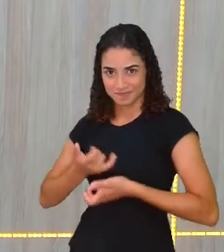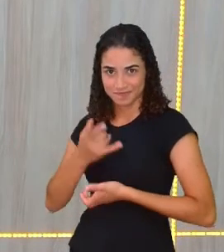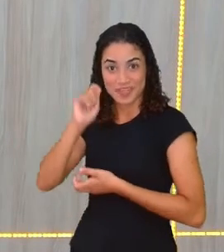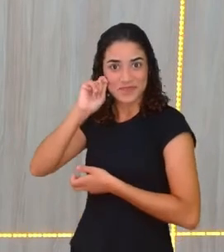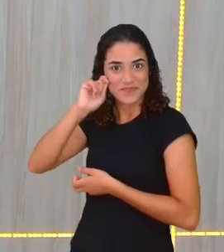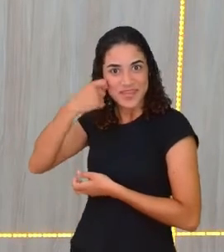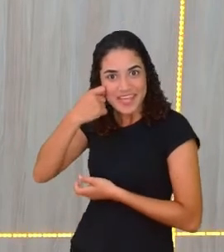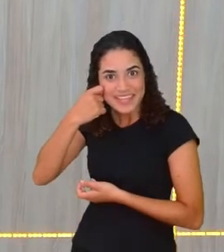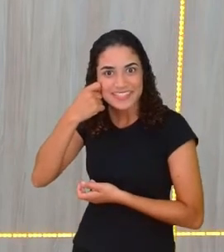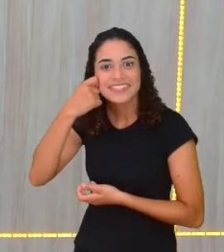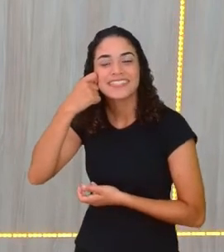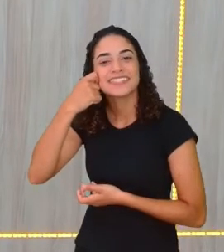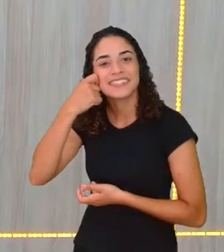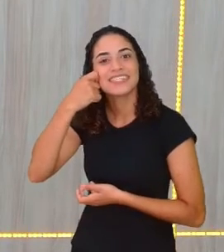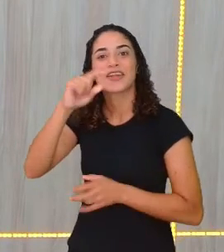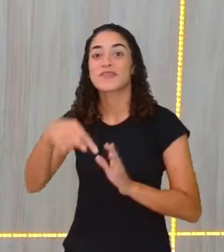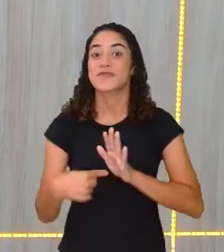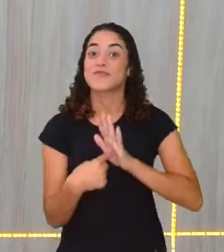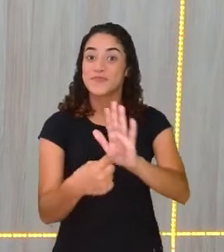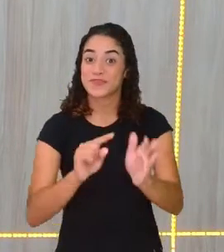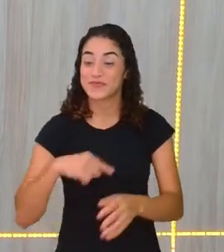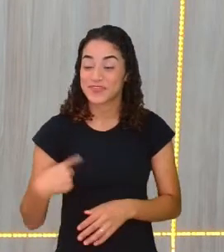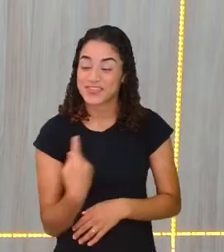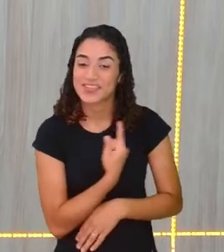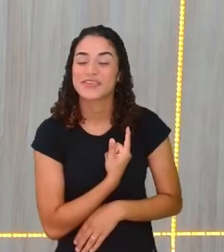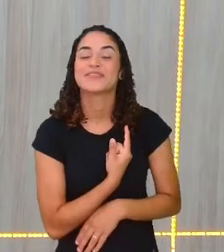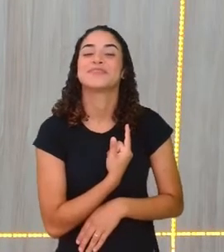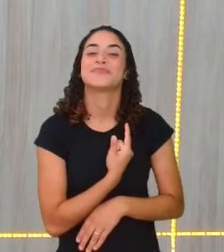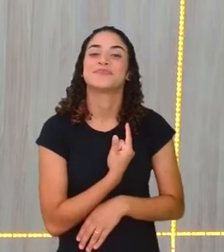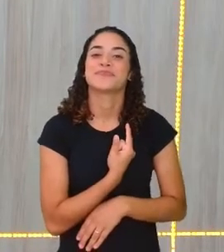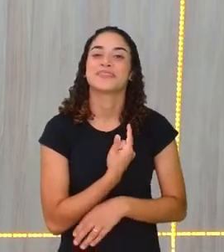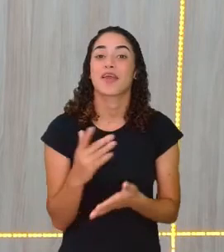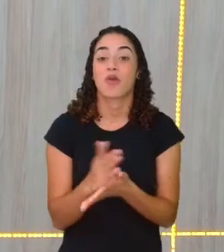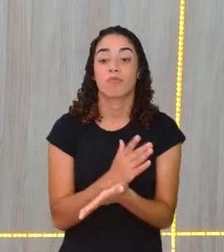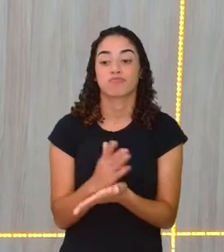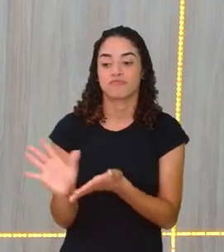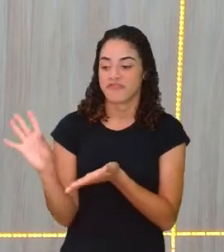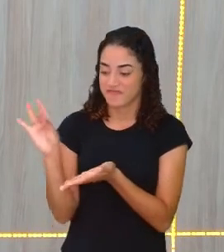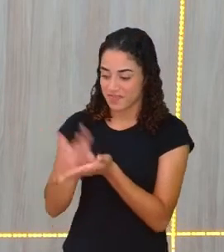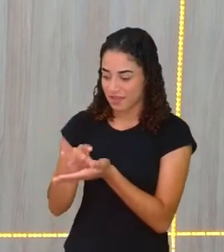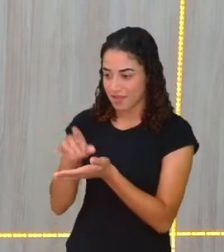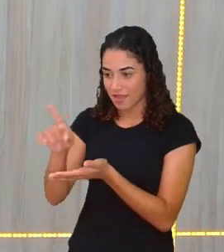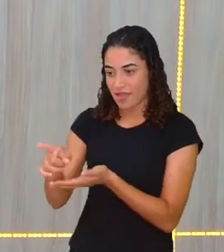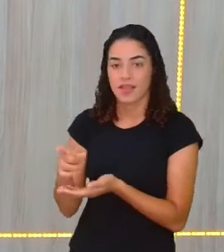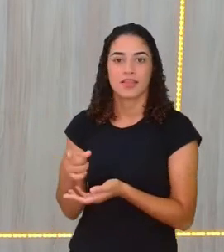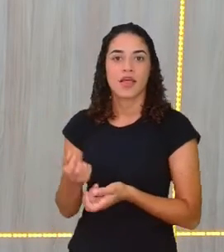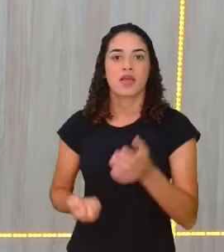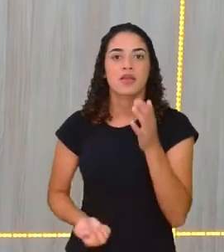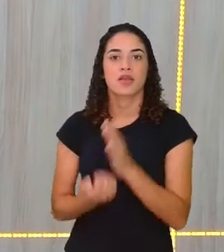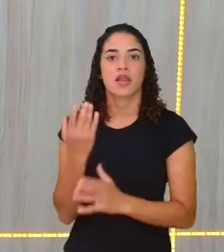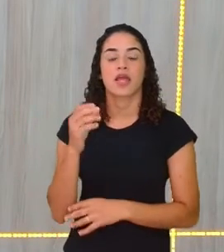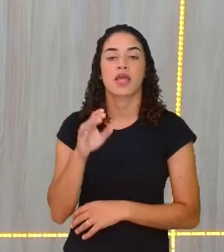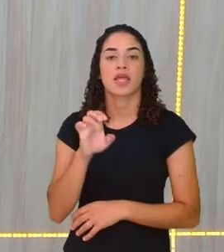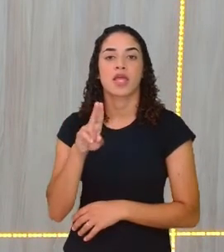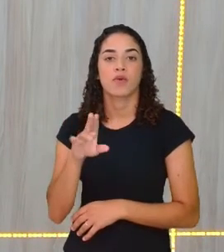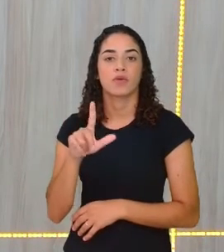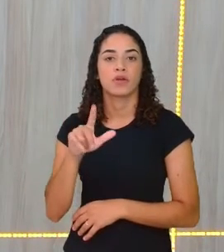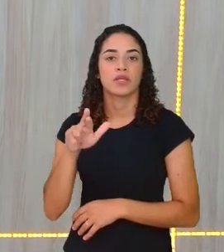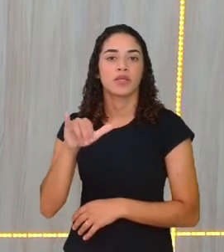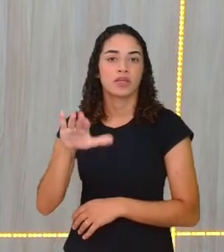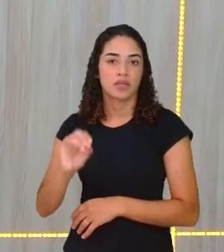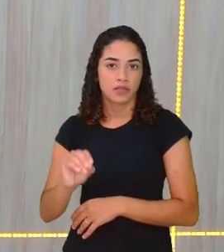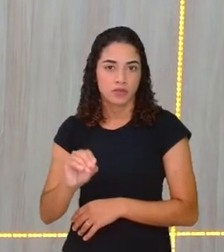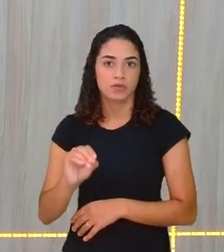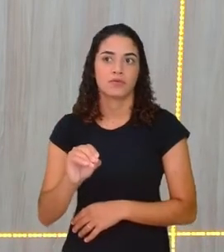Preta, ela traz para a gente algumas verdades. Ela cria um eu lírico, construindo aí, não é? Nesse